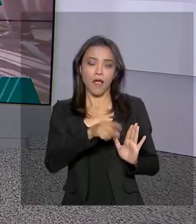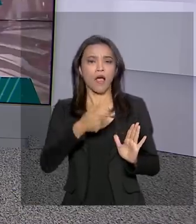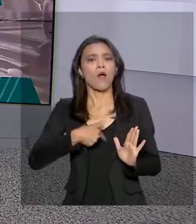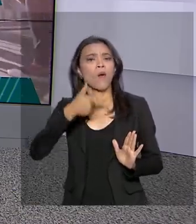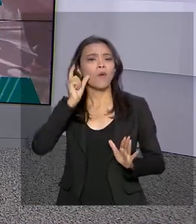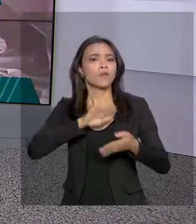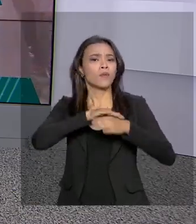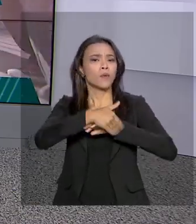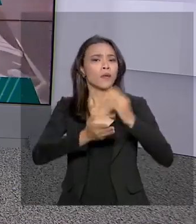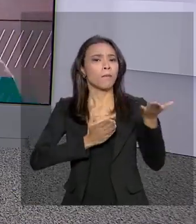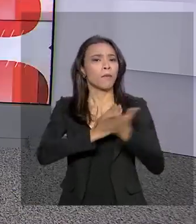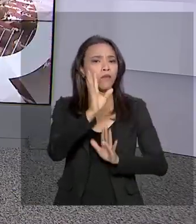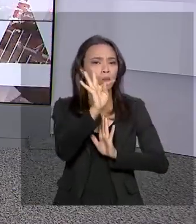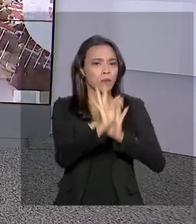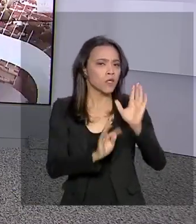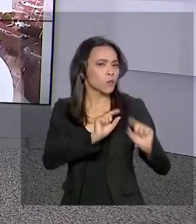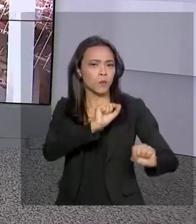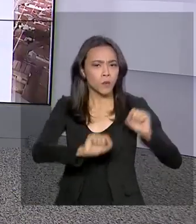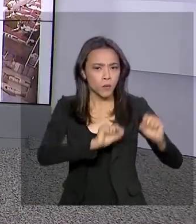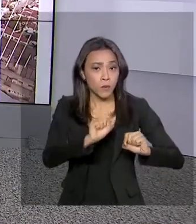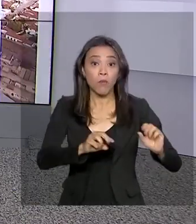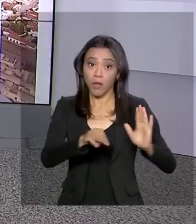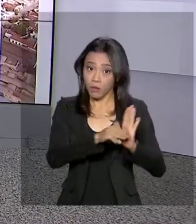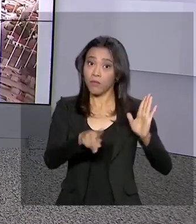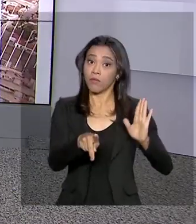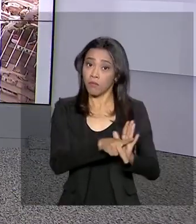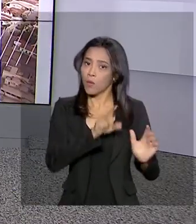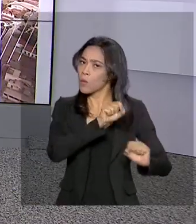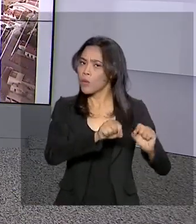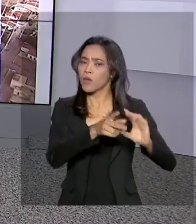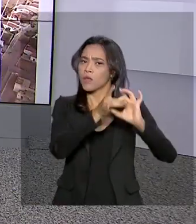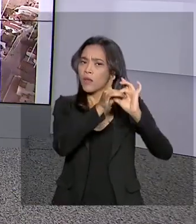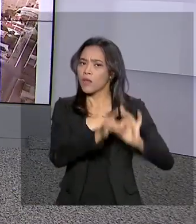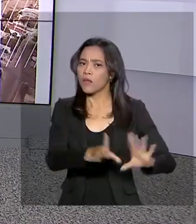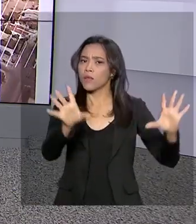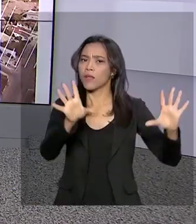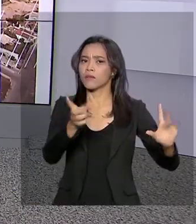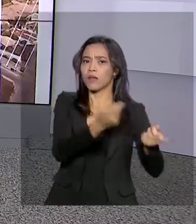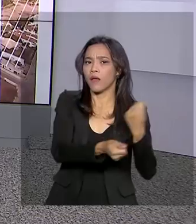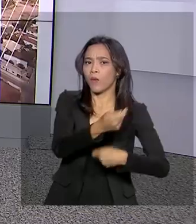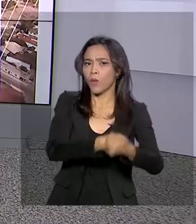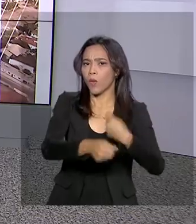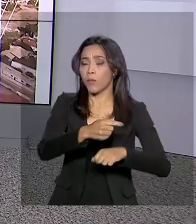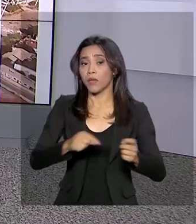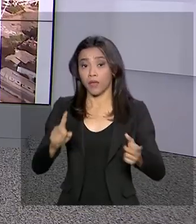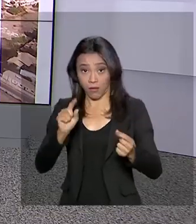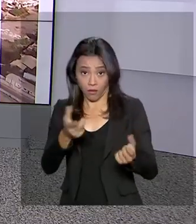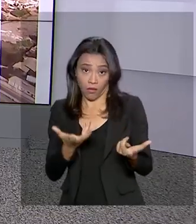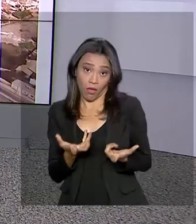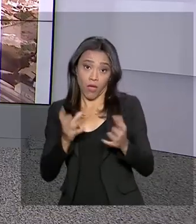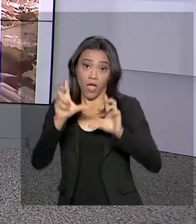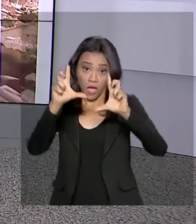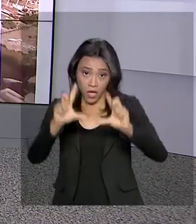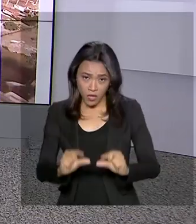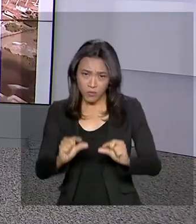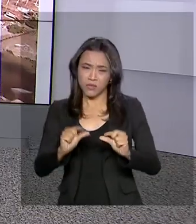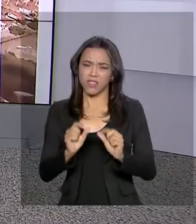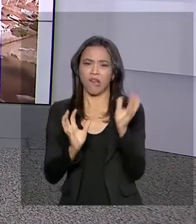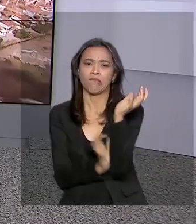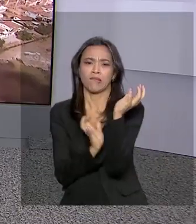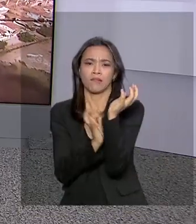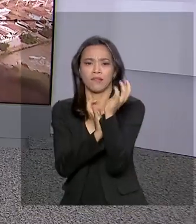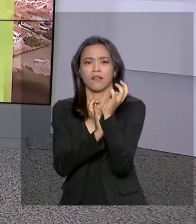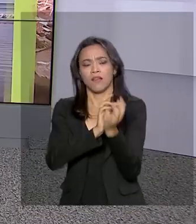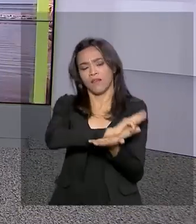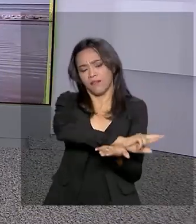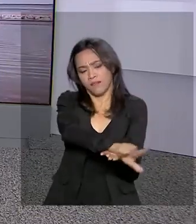na noite de ontem o texto principal da medida provisória da liberdade econômica, que prevê a redução da burocracia em vários setores da economia.